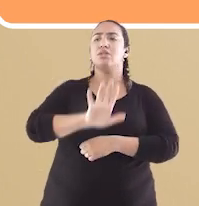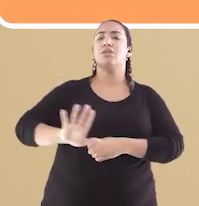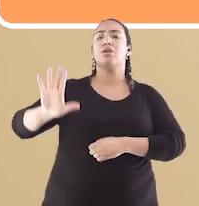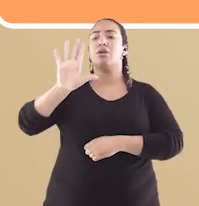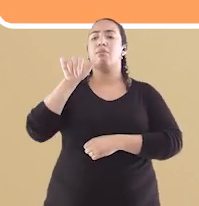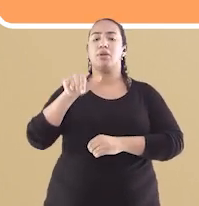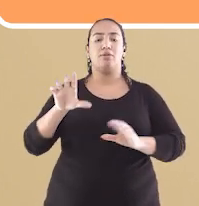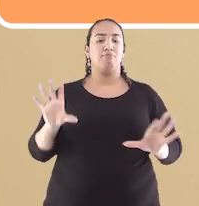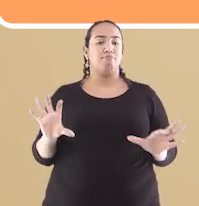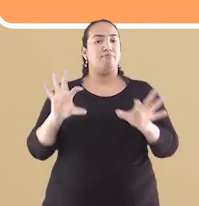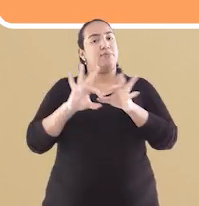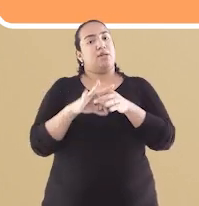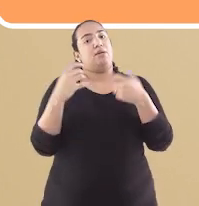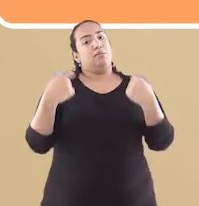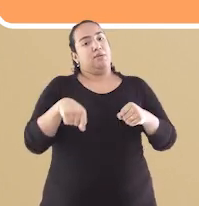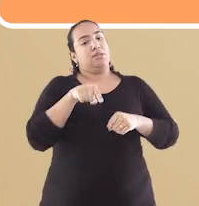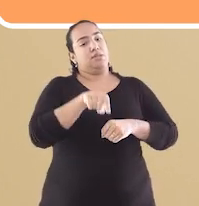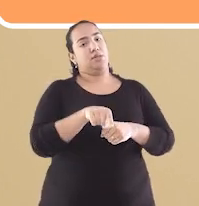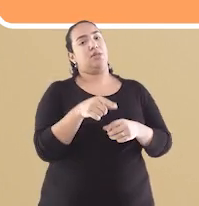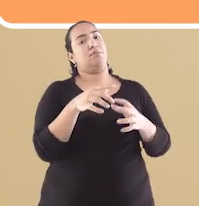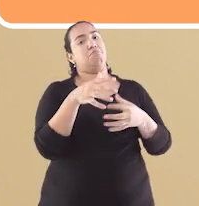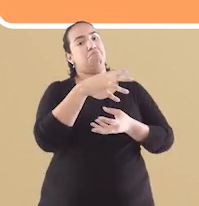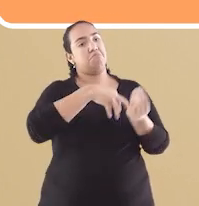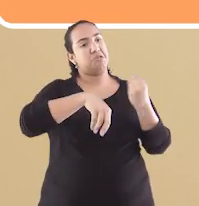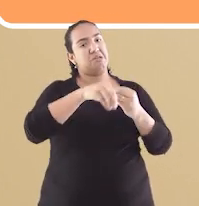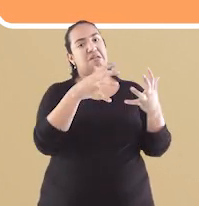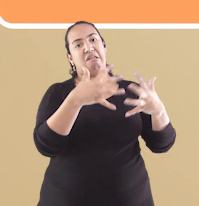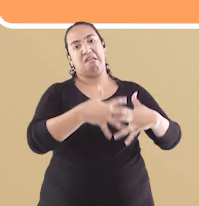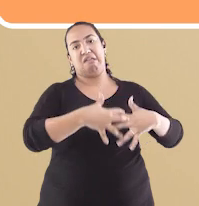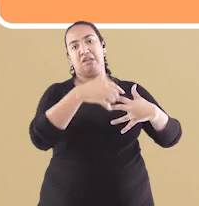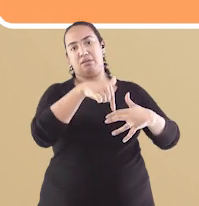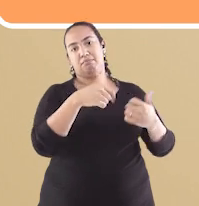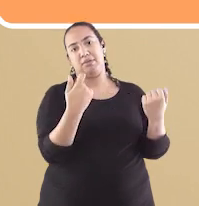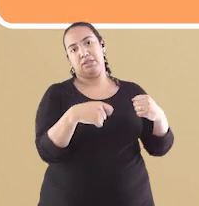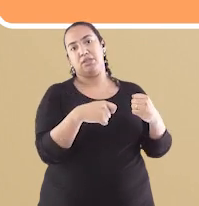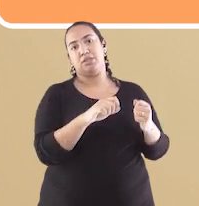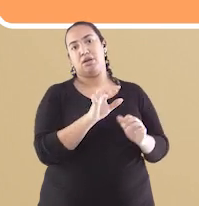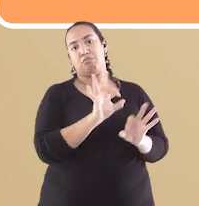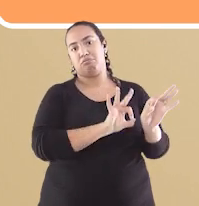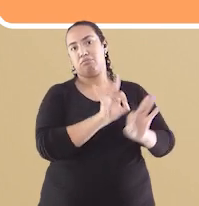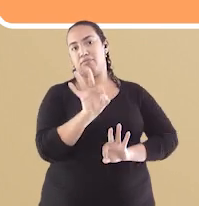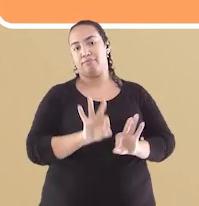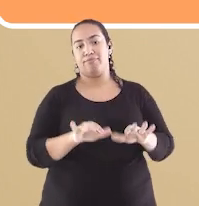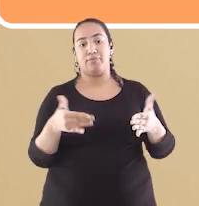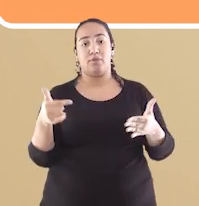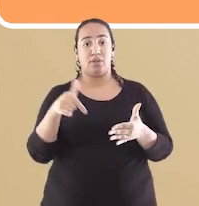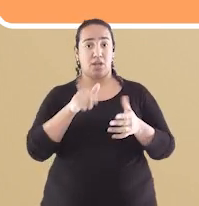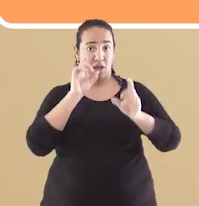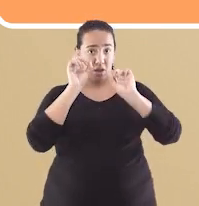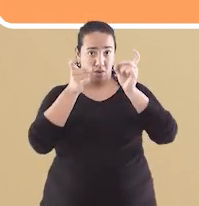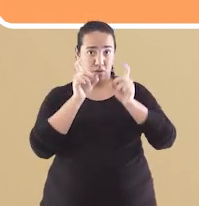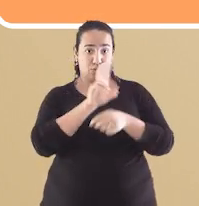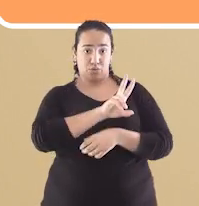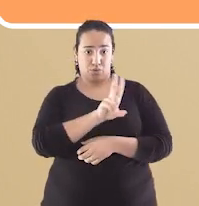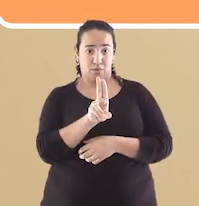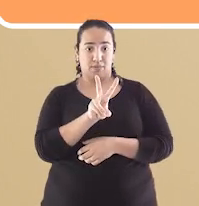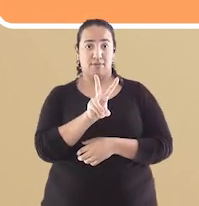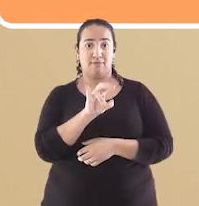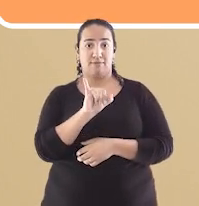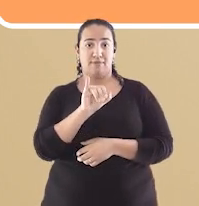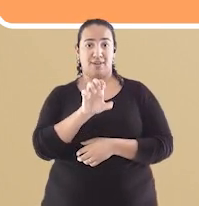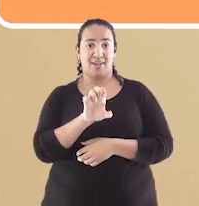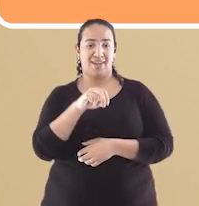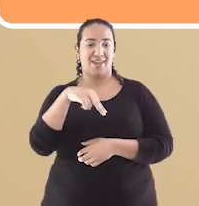limpar a bagunça que ele havia feito. Essa reuniãozinha ficou conhecida como Congresso de Viena, na Áustria.